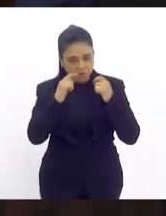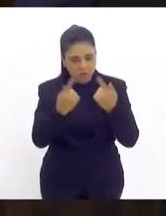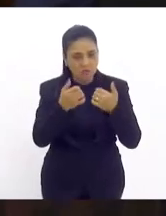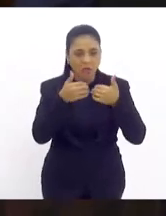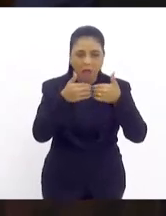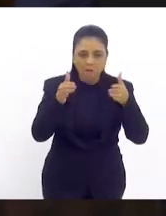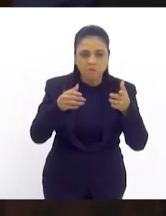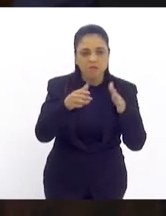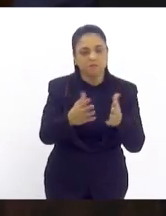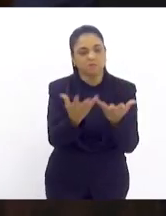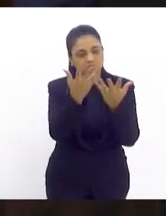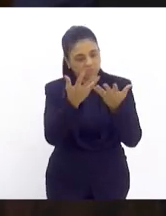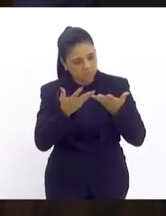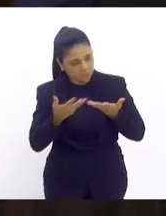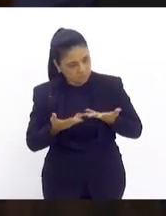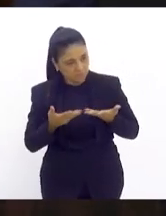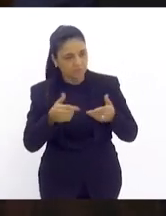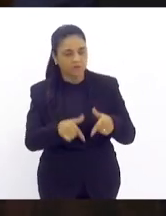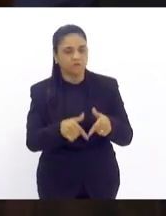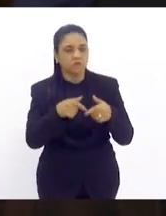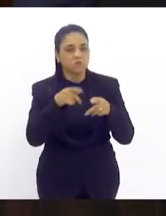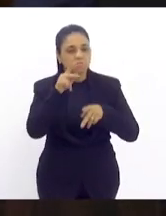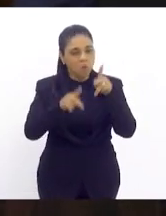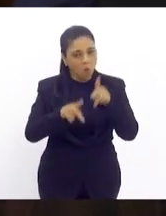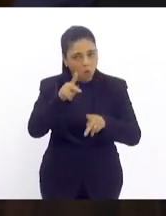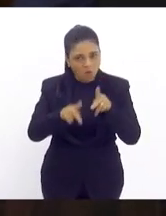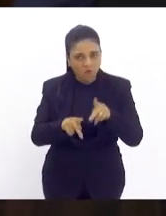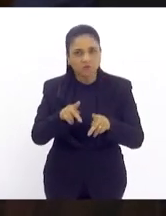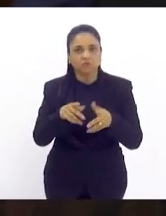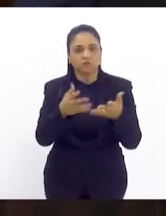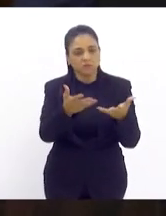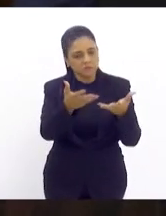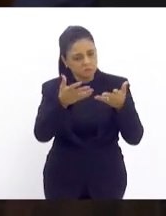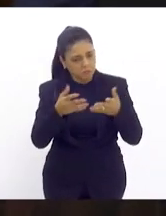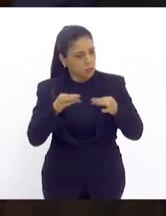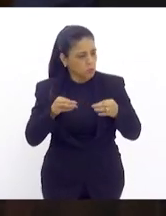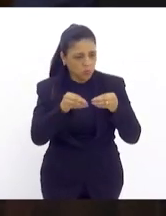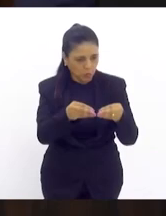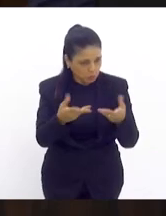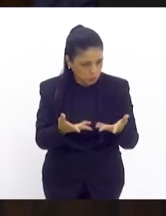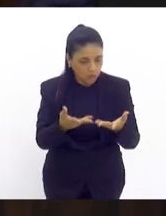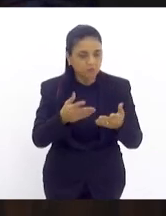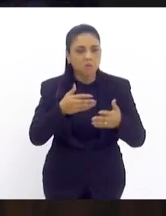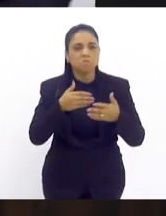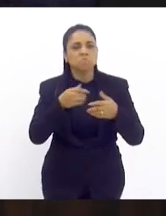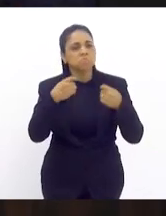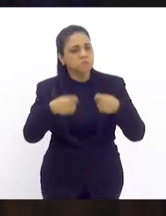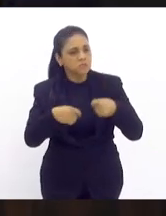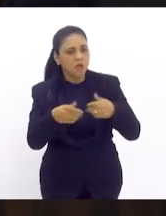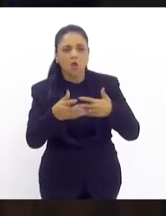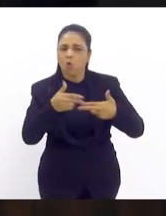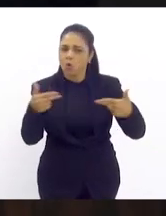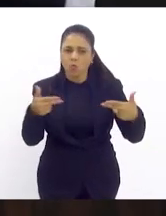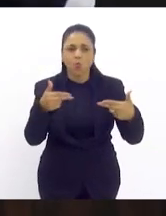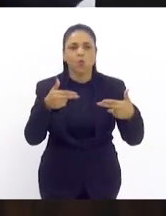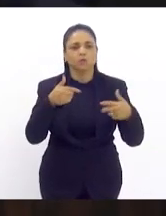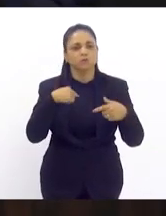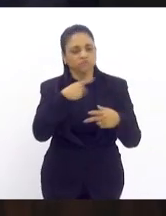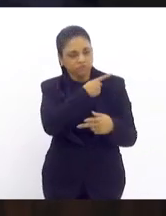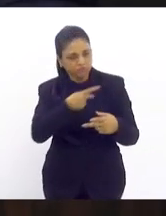para vocês, a casa de vocês, a casa do povo, e eu precisar de alguma coisa, pode contar com o nosso presidente